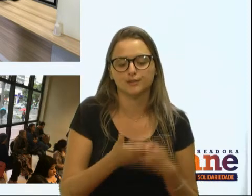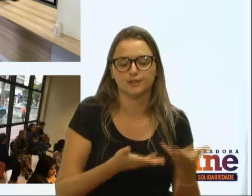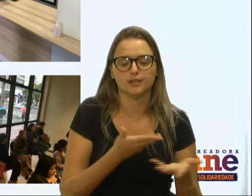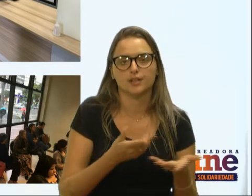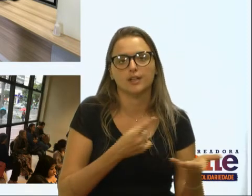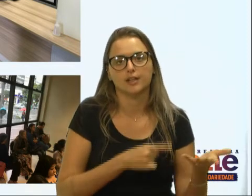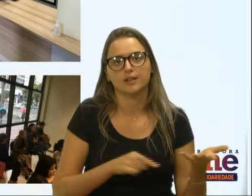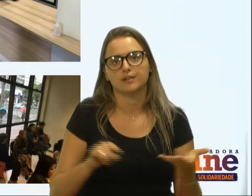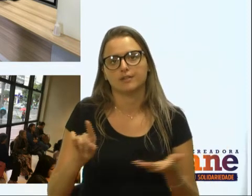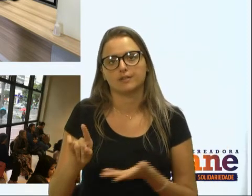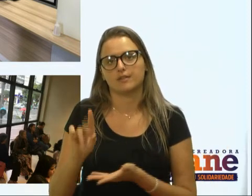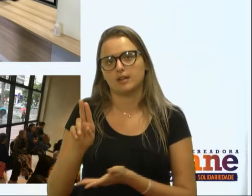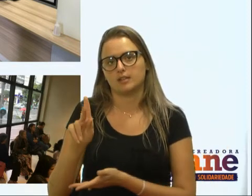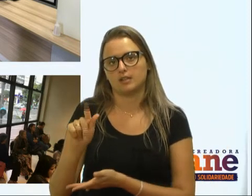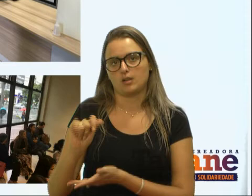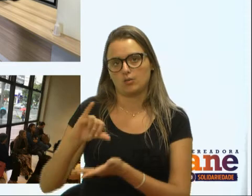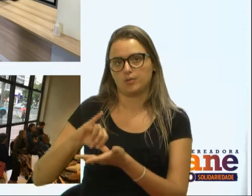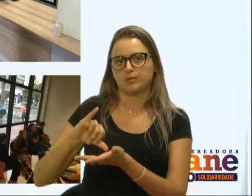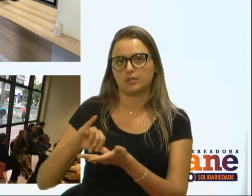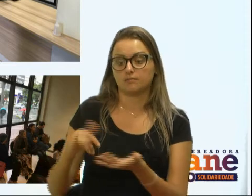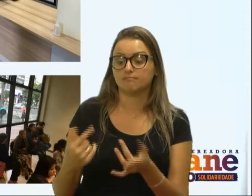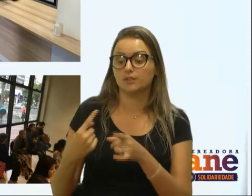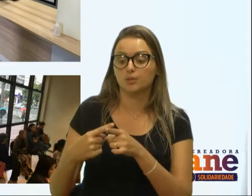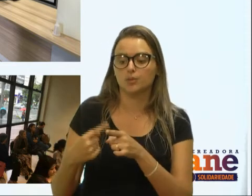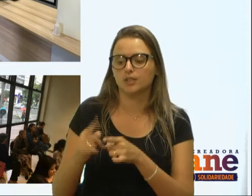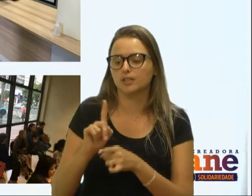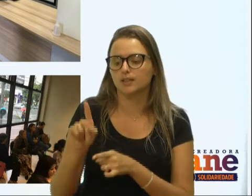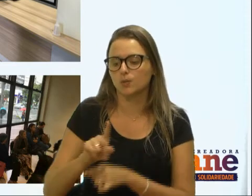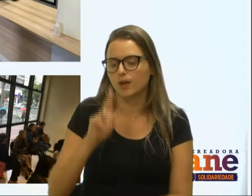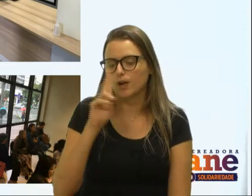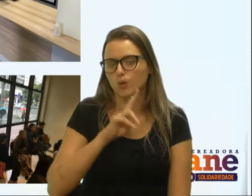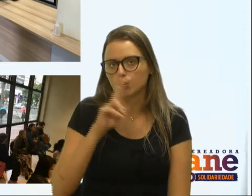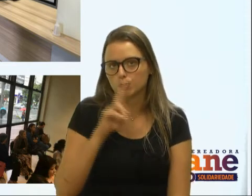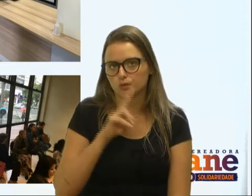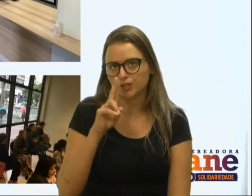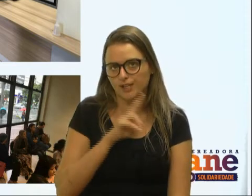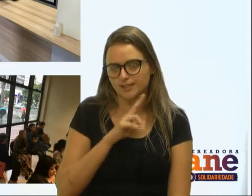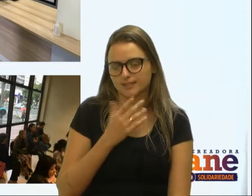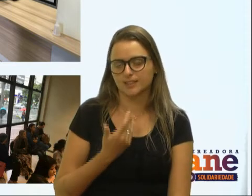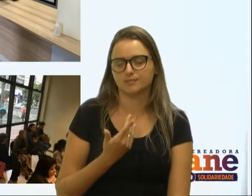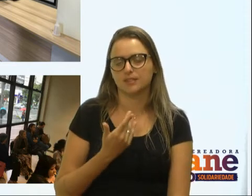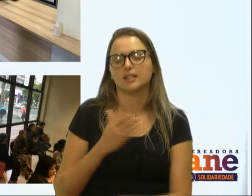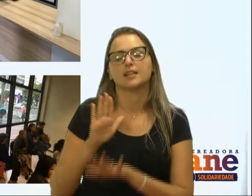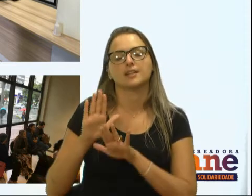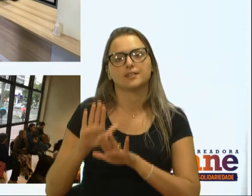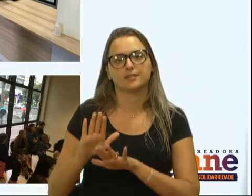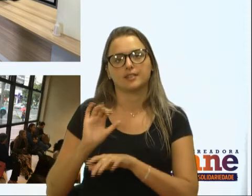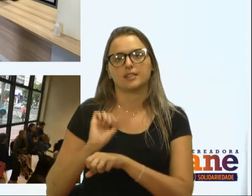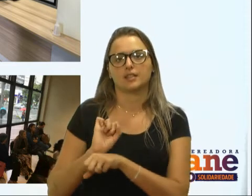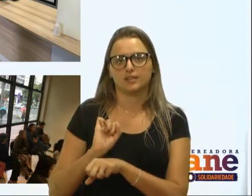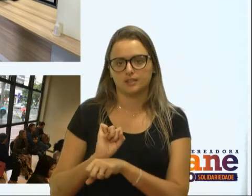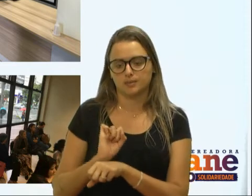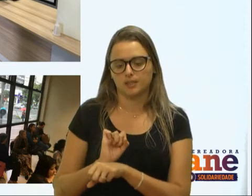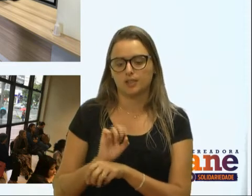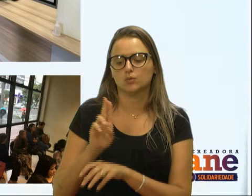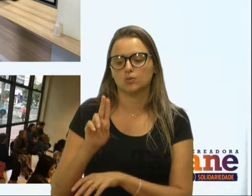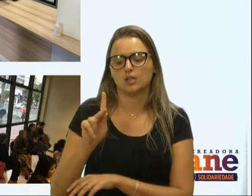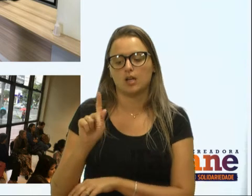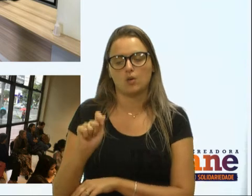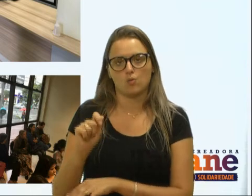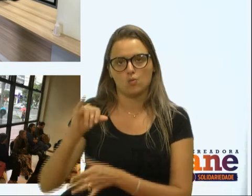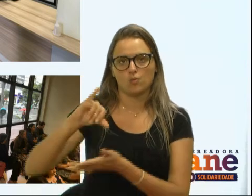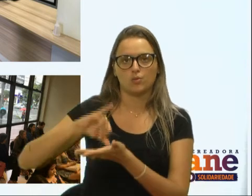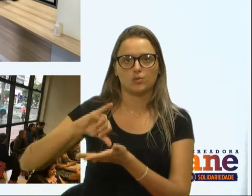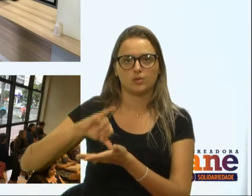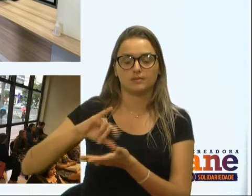procurar a UPA Central e, por não ser uma situação de urgência e emergência, vai ficar aguardando. Então, na UPA Central, a gente observou